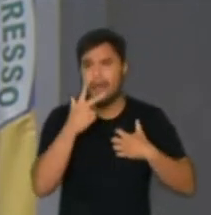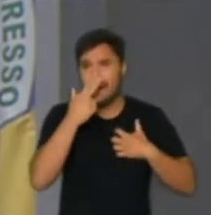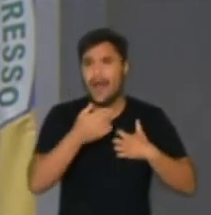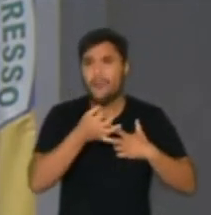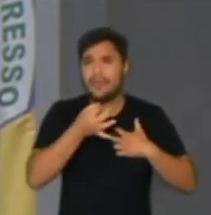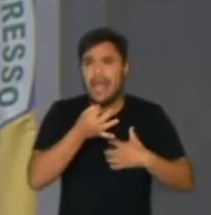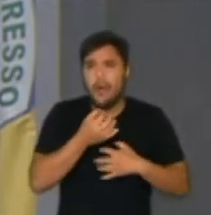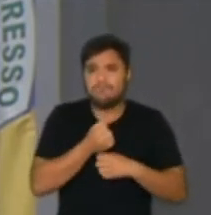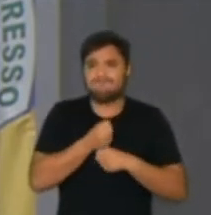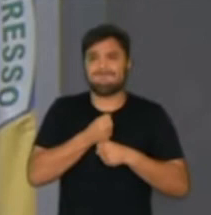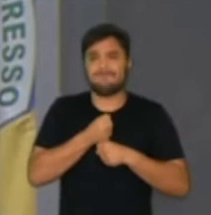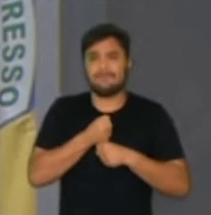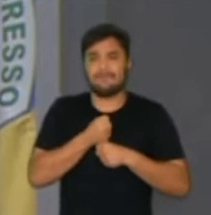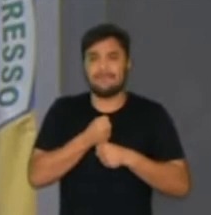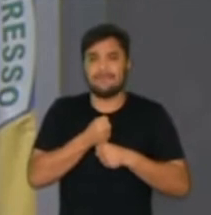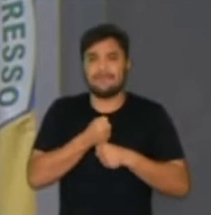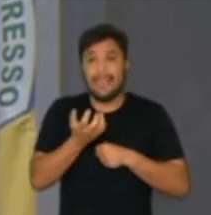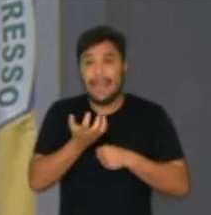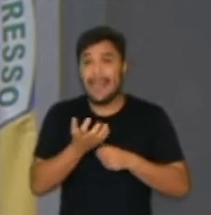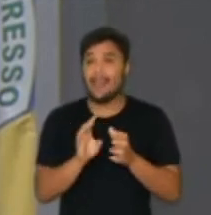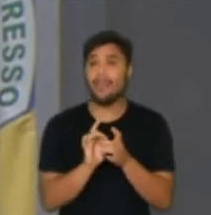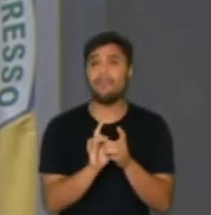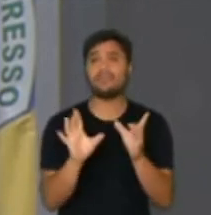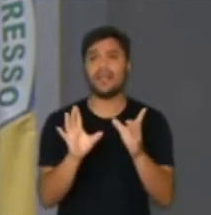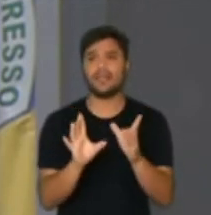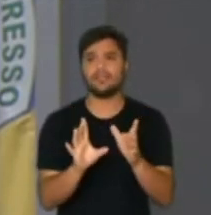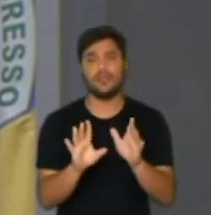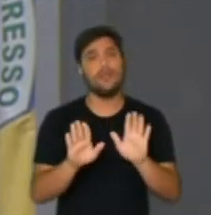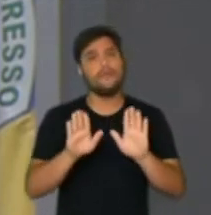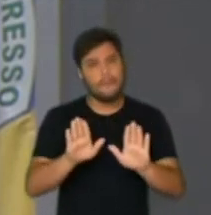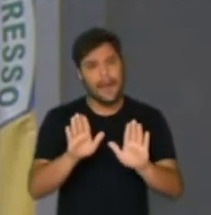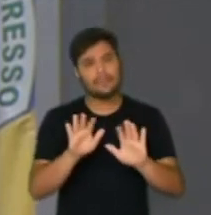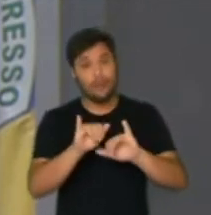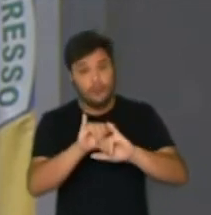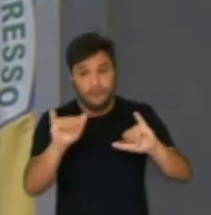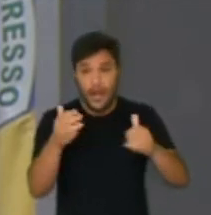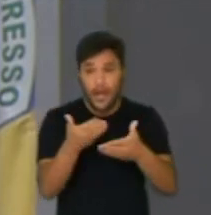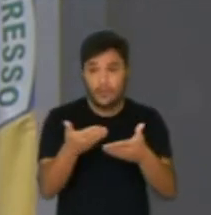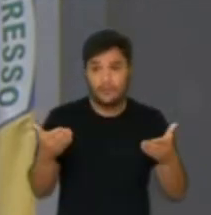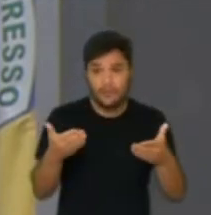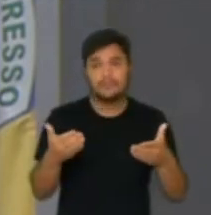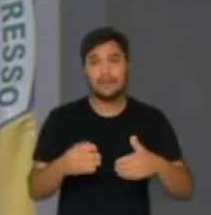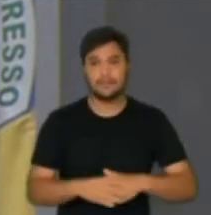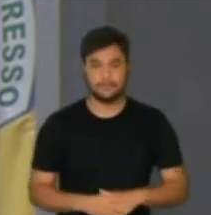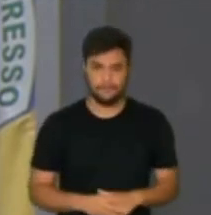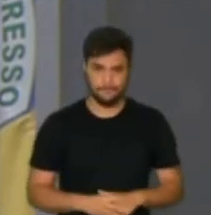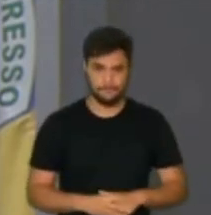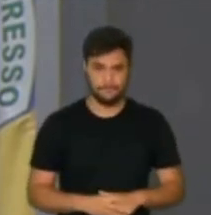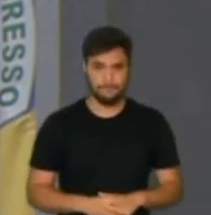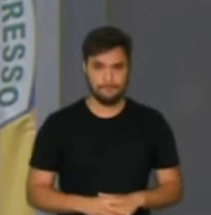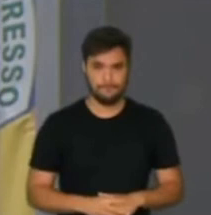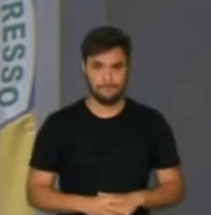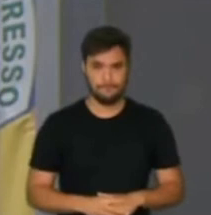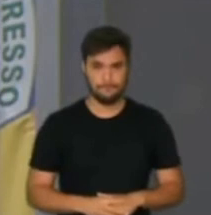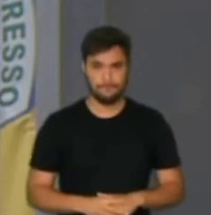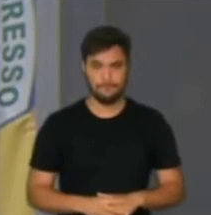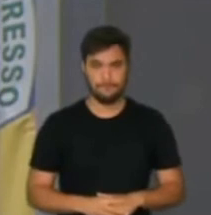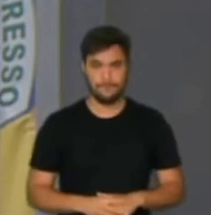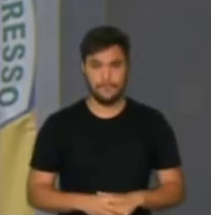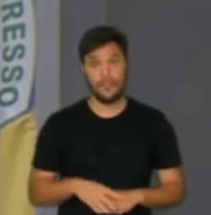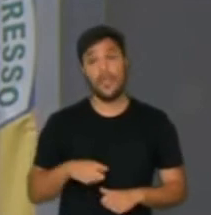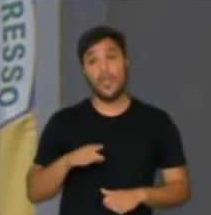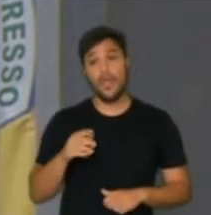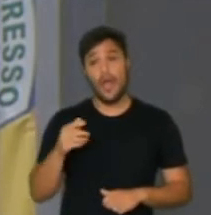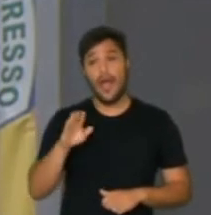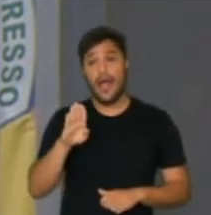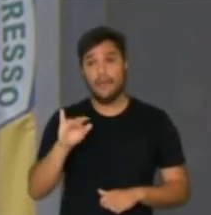garganta por liberdade. Mas digo uma coisa para os senhores, antes de entrar aqui, antes de subir na tribuna, a Bia Kicis